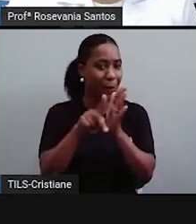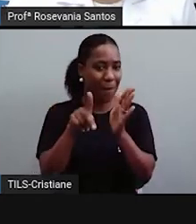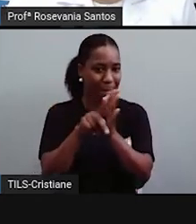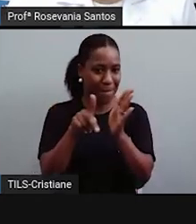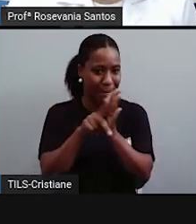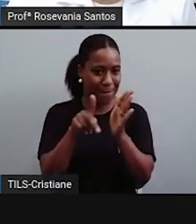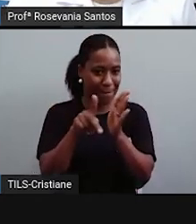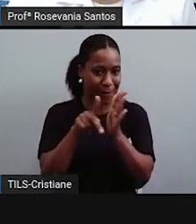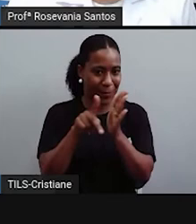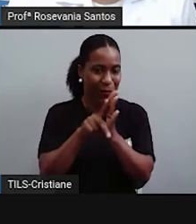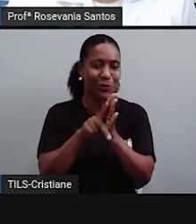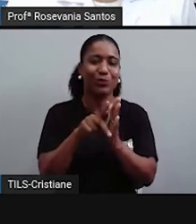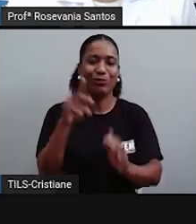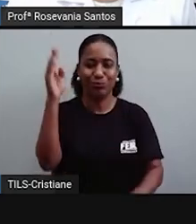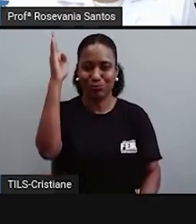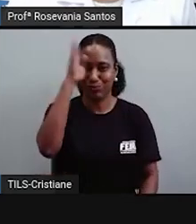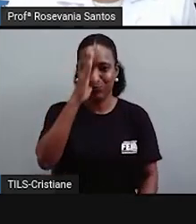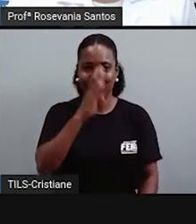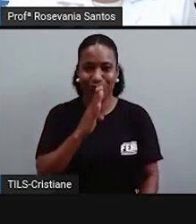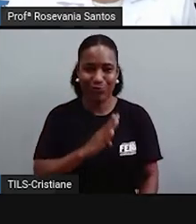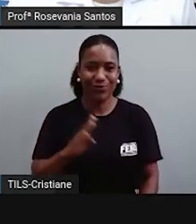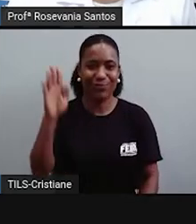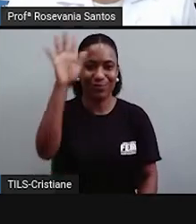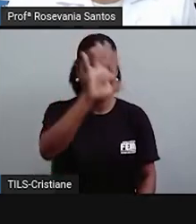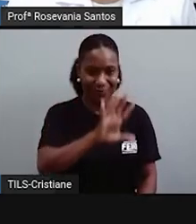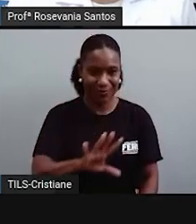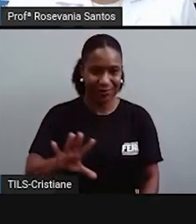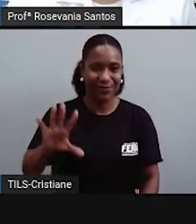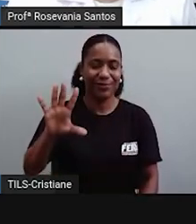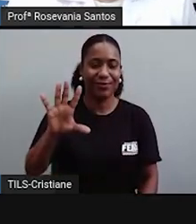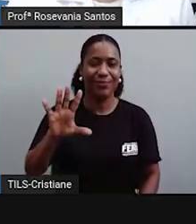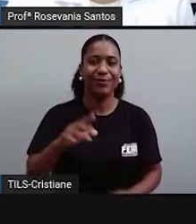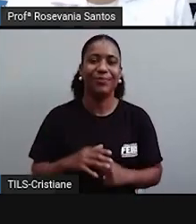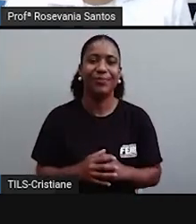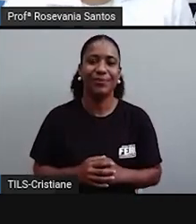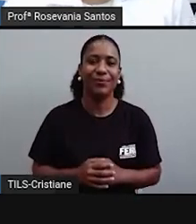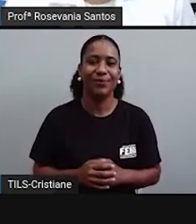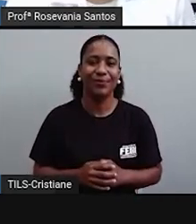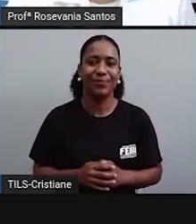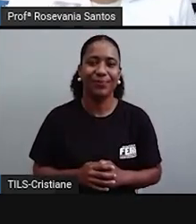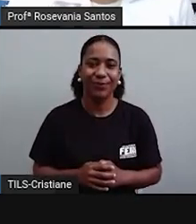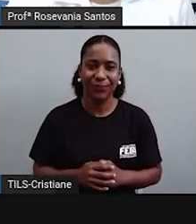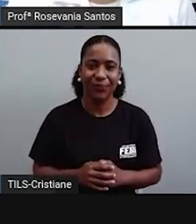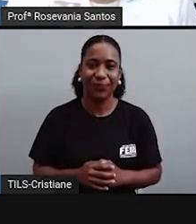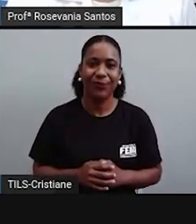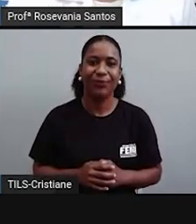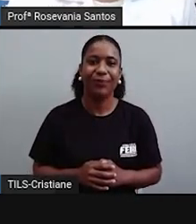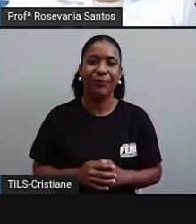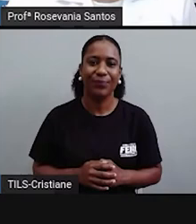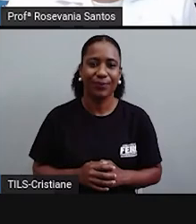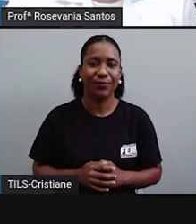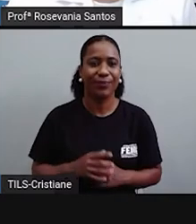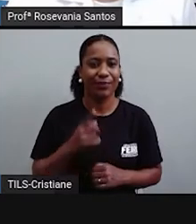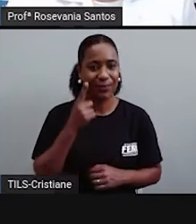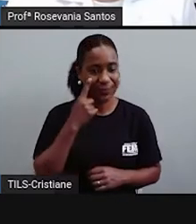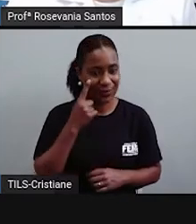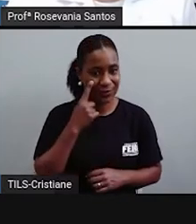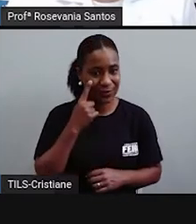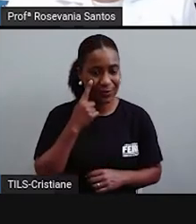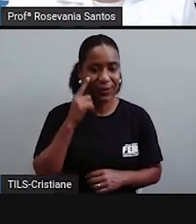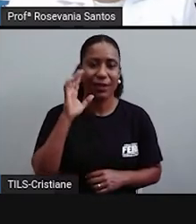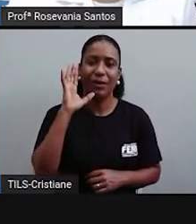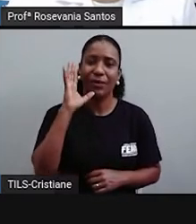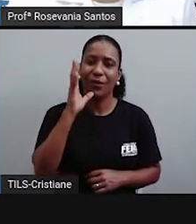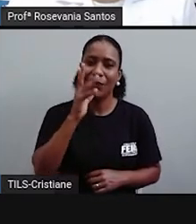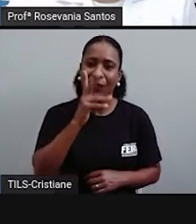parte portuguesa, do Espedaço, e aí nós incorporamos esse outro. Isso ainda, né? Pergurou